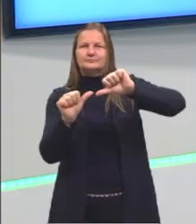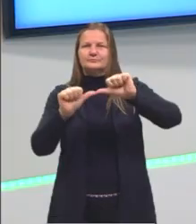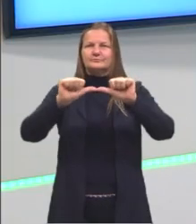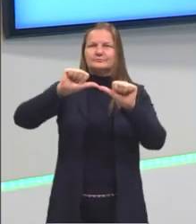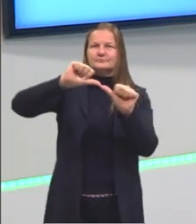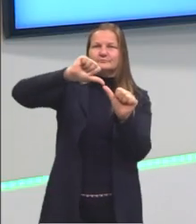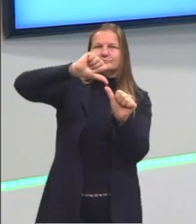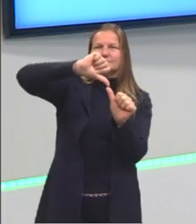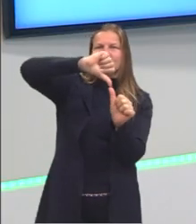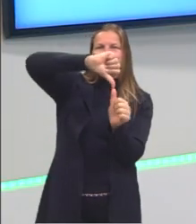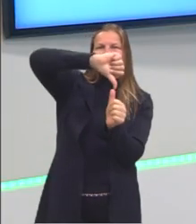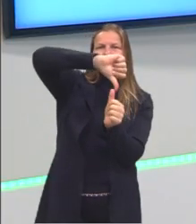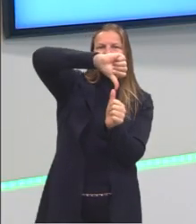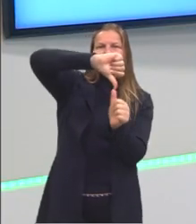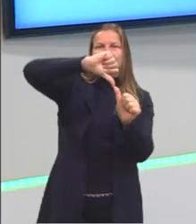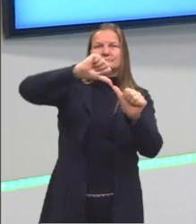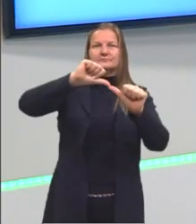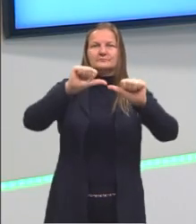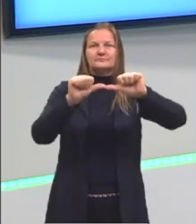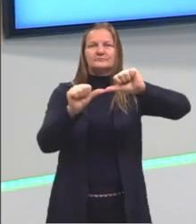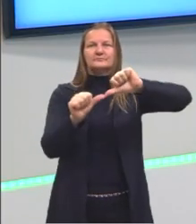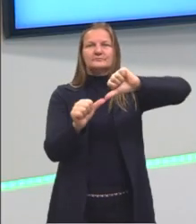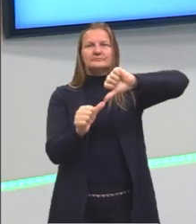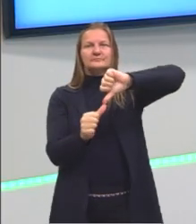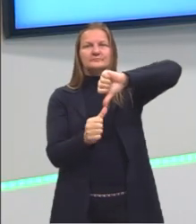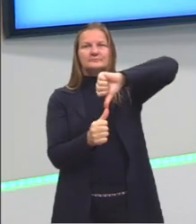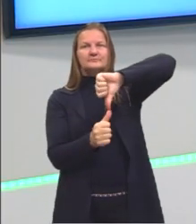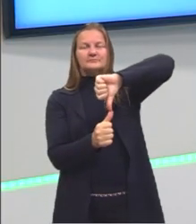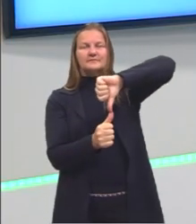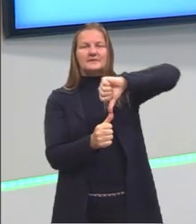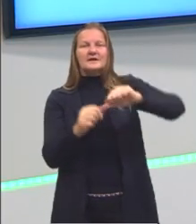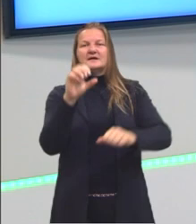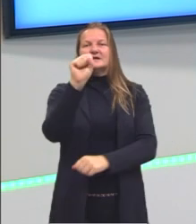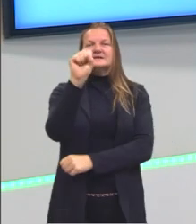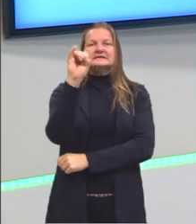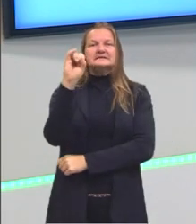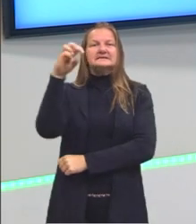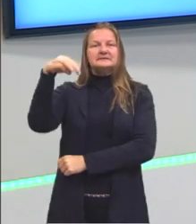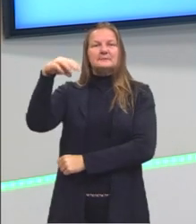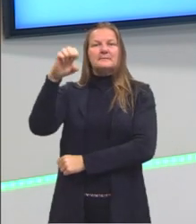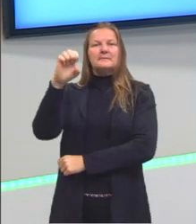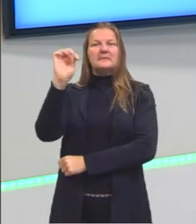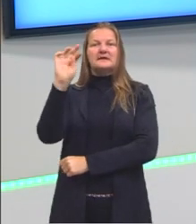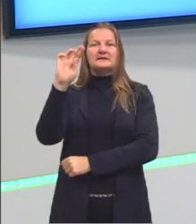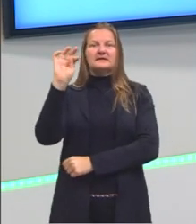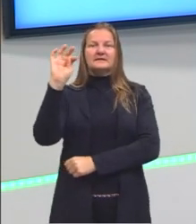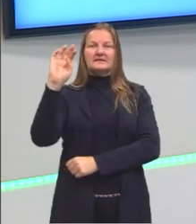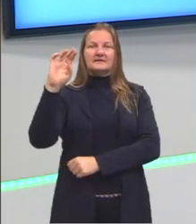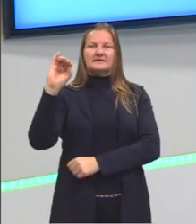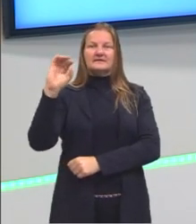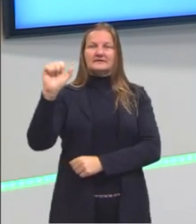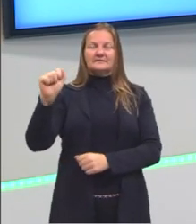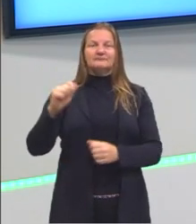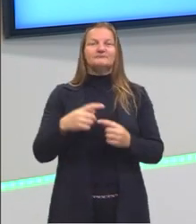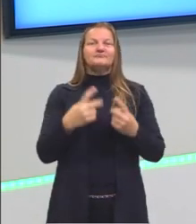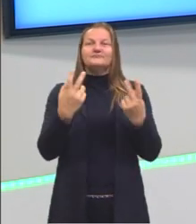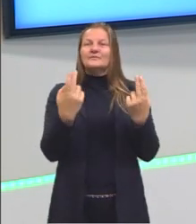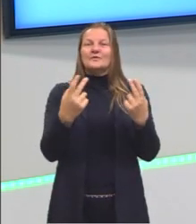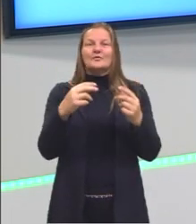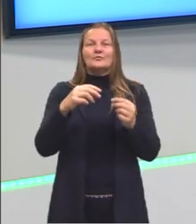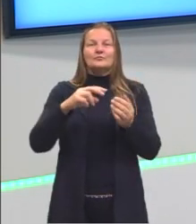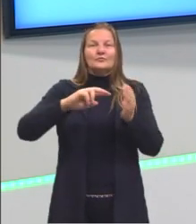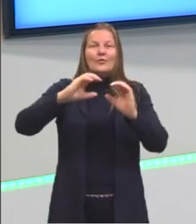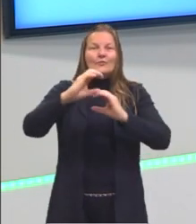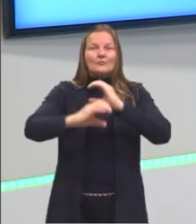trago a imagem do nosso círculo trigonométrico, nós estudamos já nas aulas anteriores, né? Ou ciclo